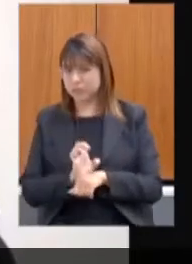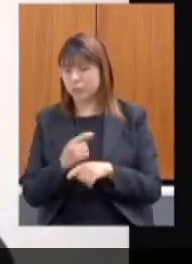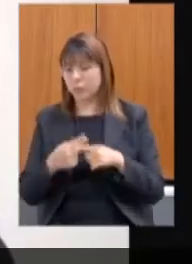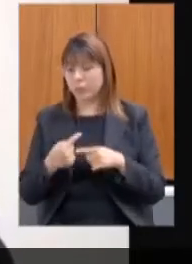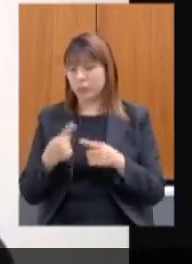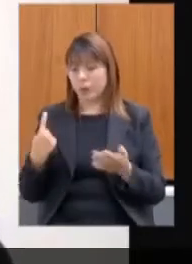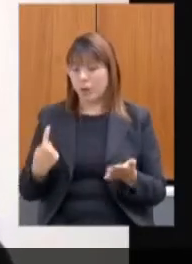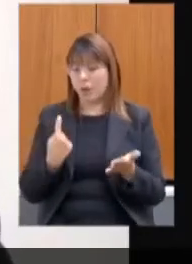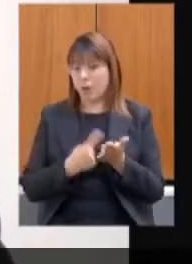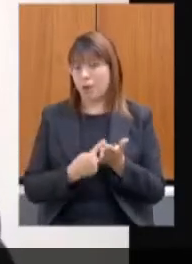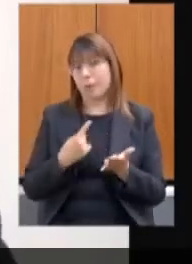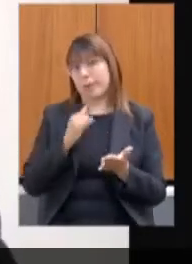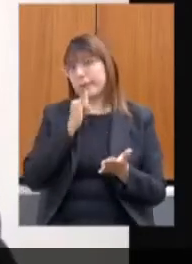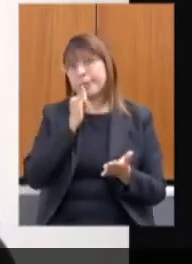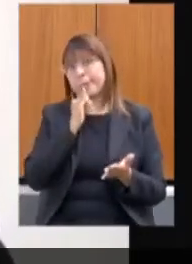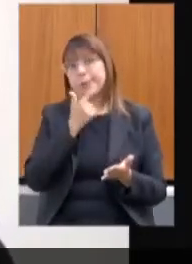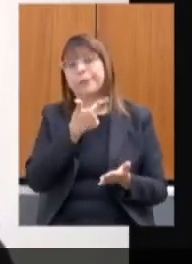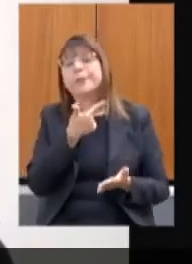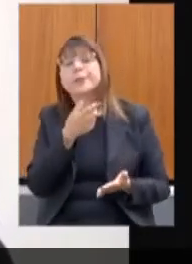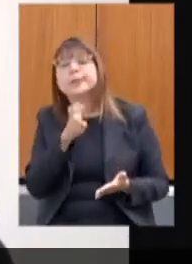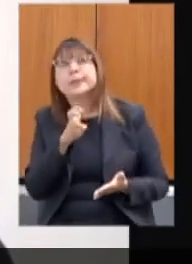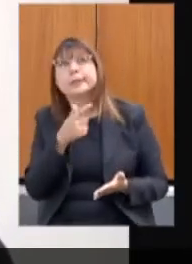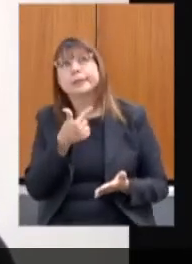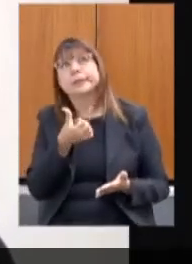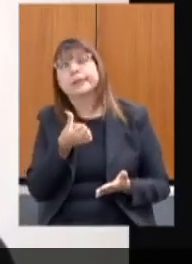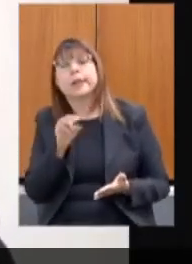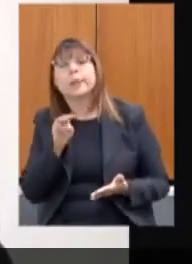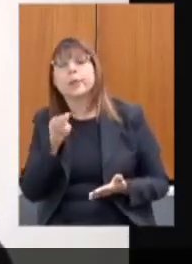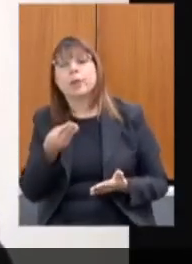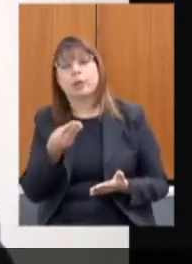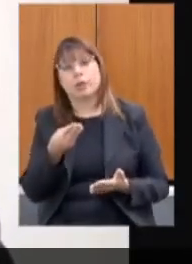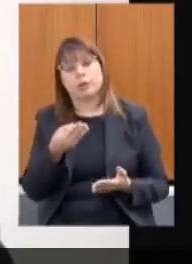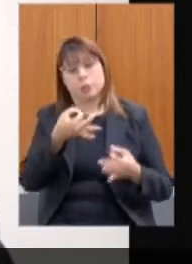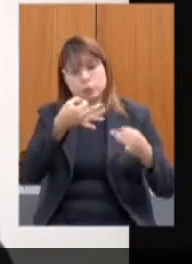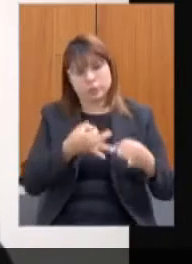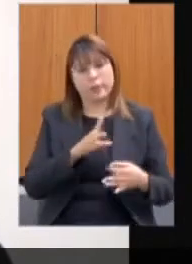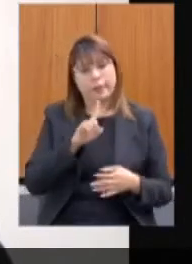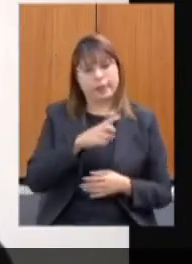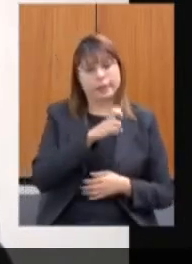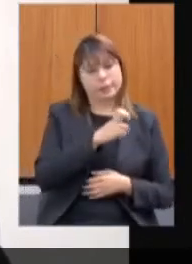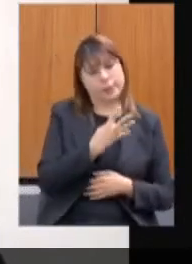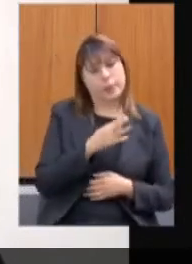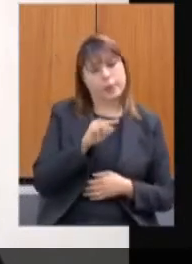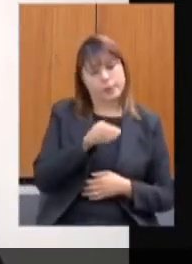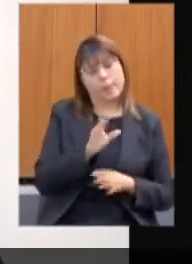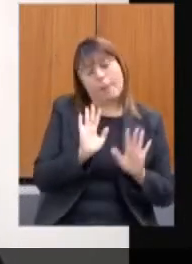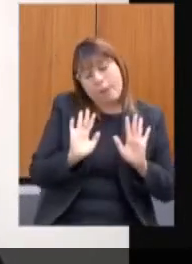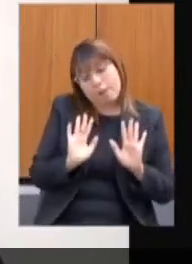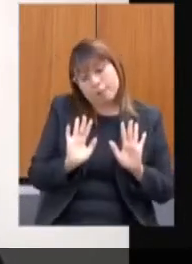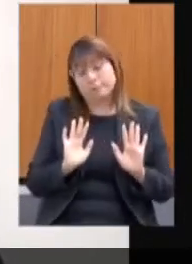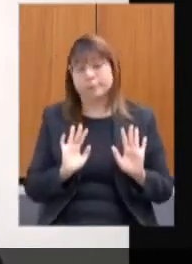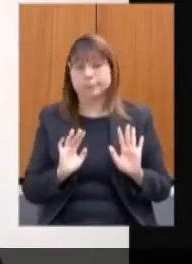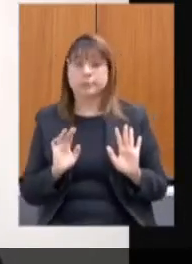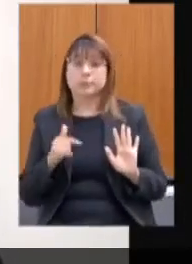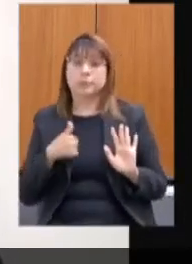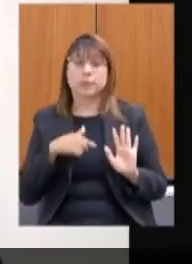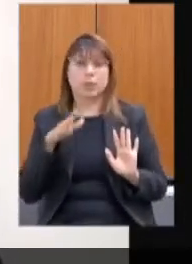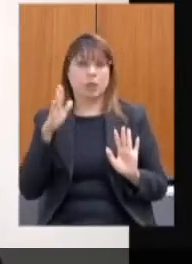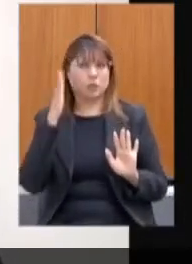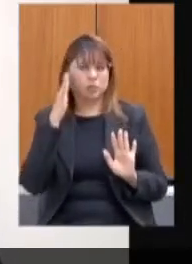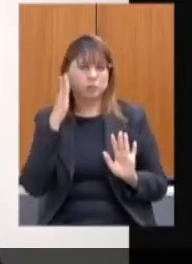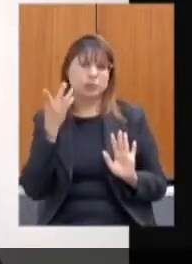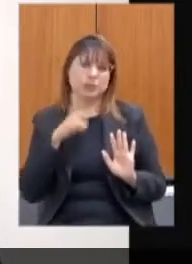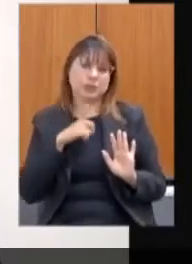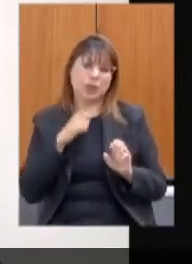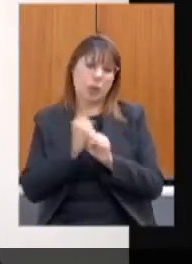acordo hipotético de 25, 26 milhões, ideal é fosse 54, mas mesmo assim eu estou ouvindo falar em muitas